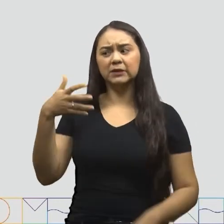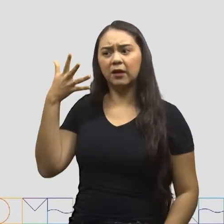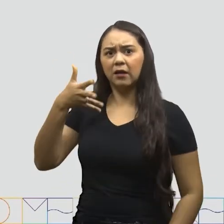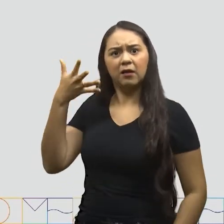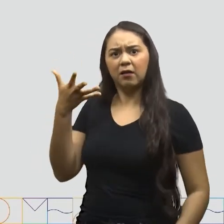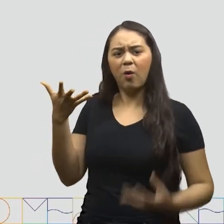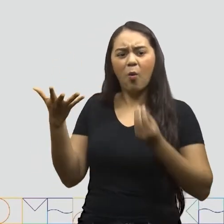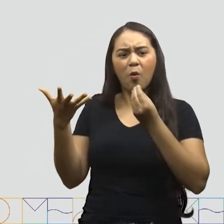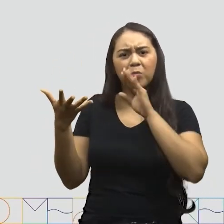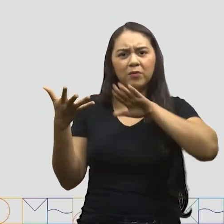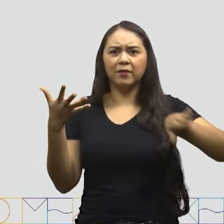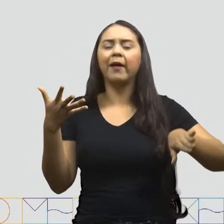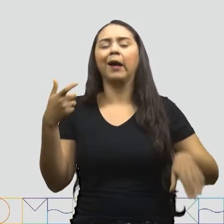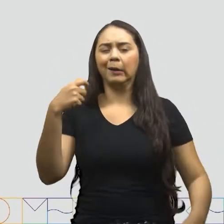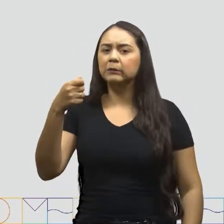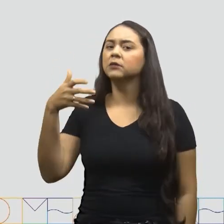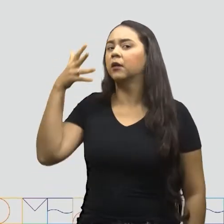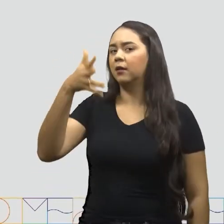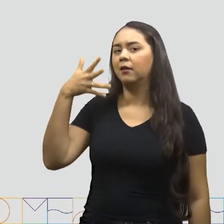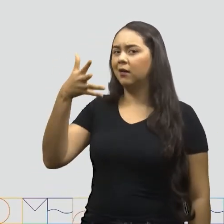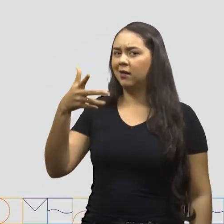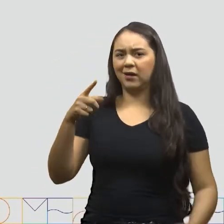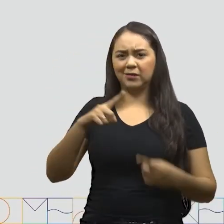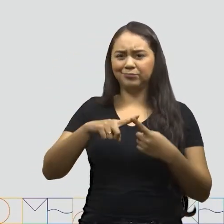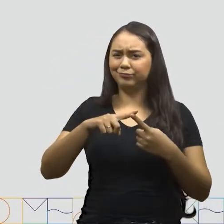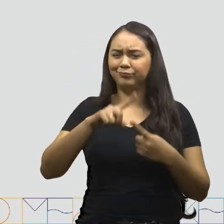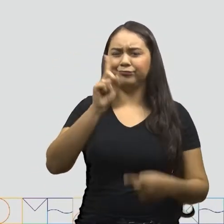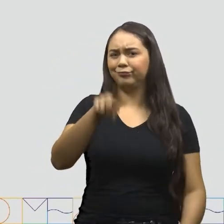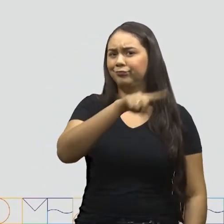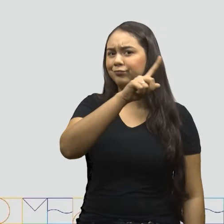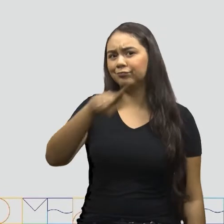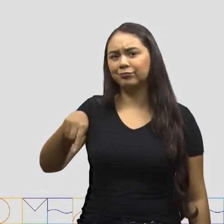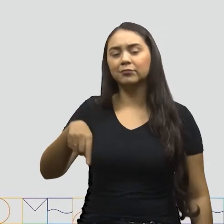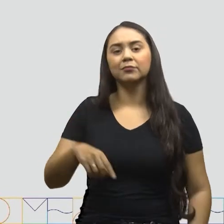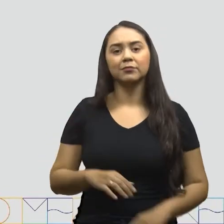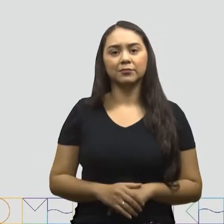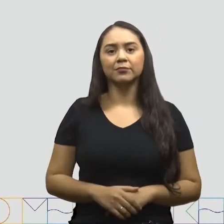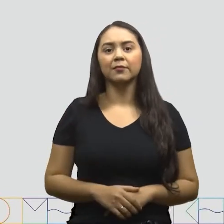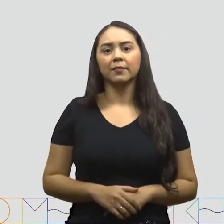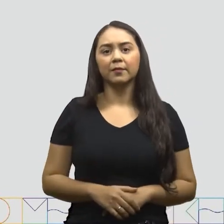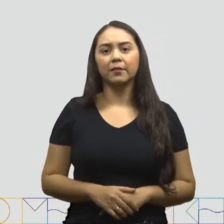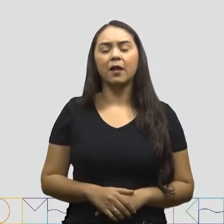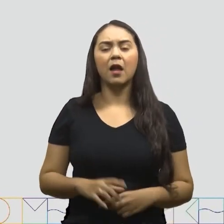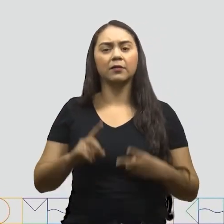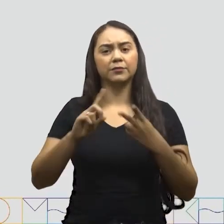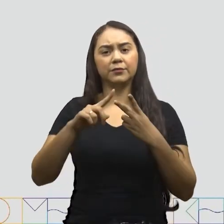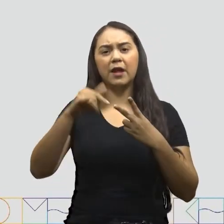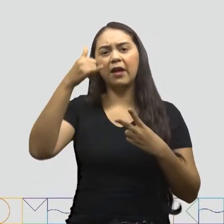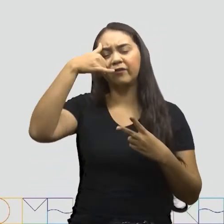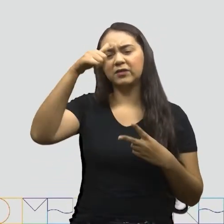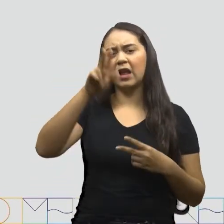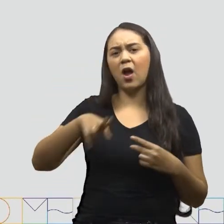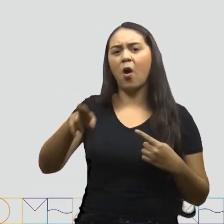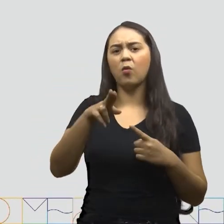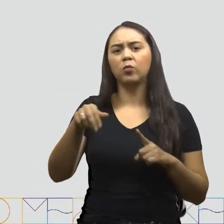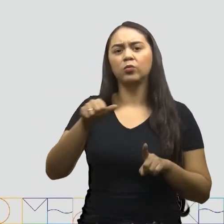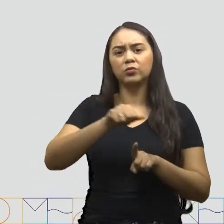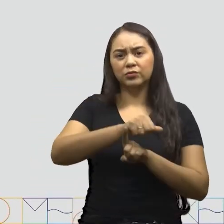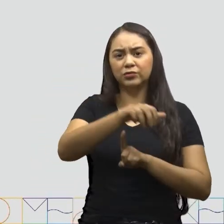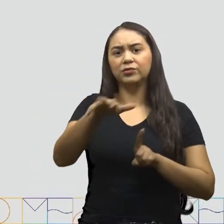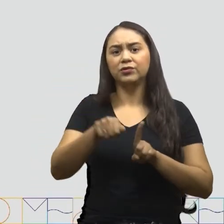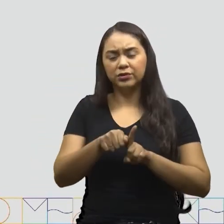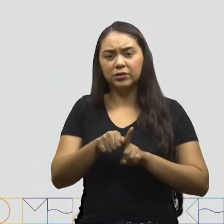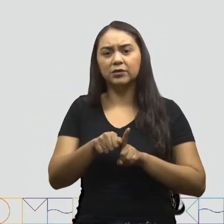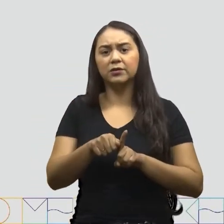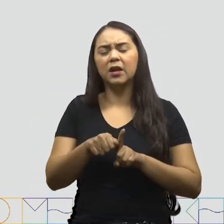Hum... Nessa primeira opção Não tem nada a ver Evitar o uso de gírias Você lembra que nós